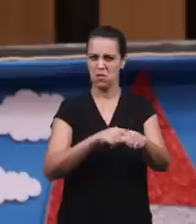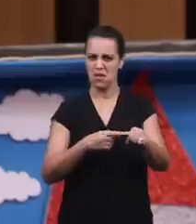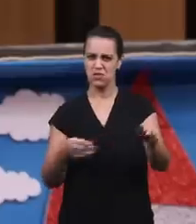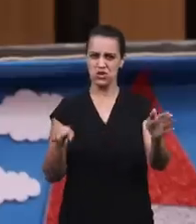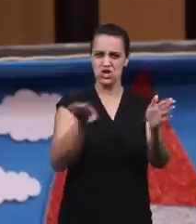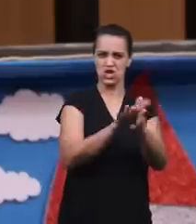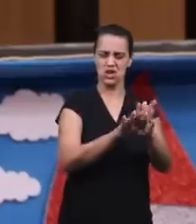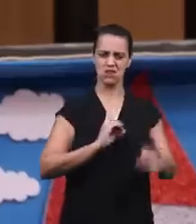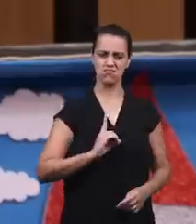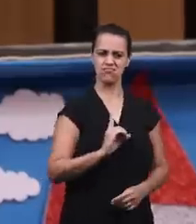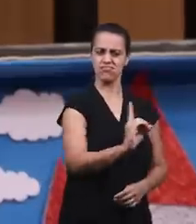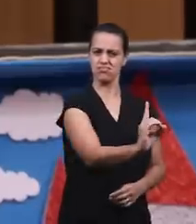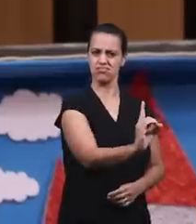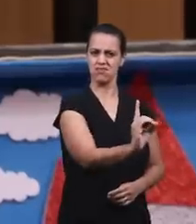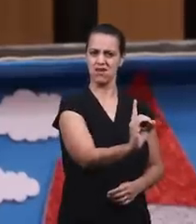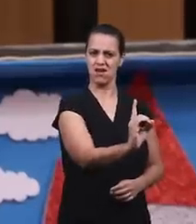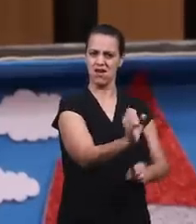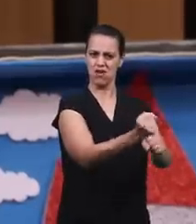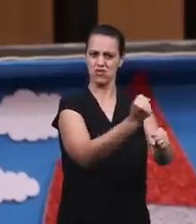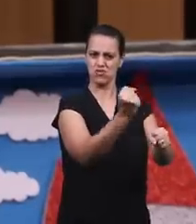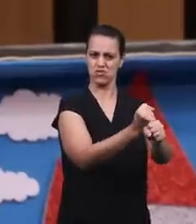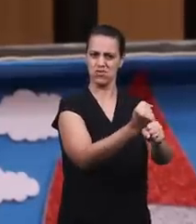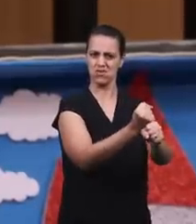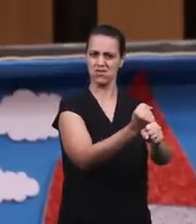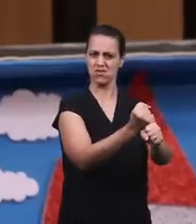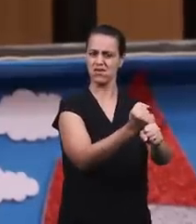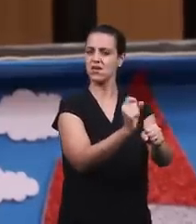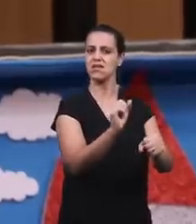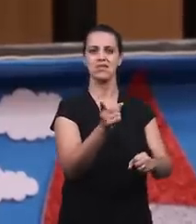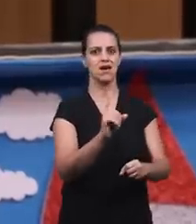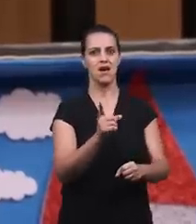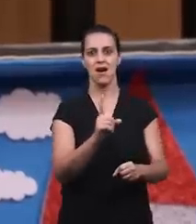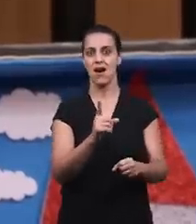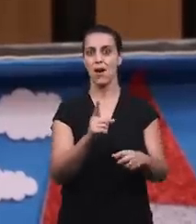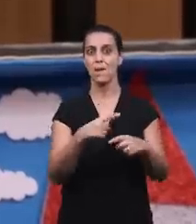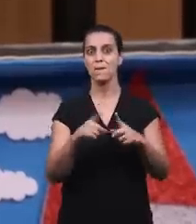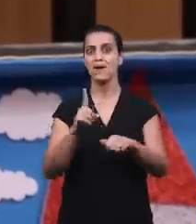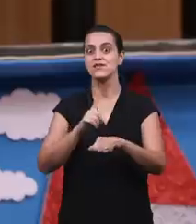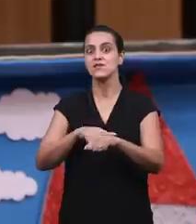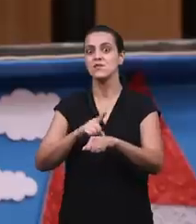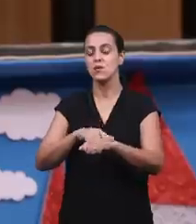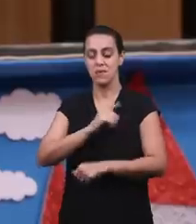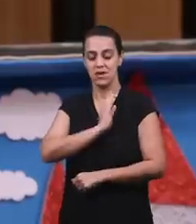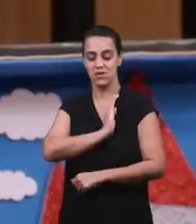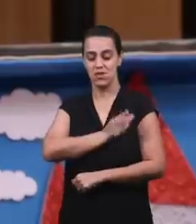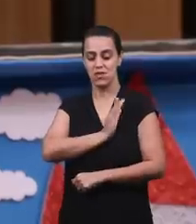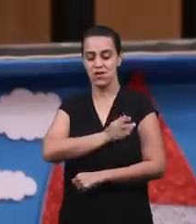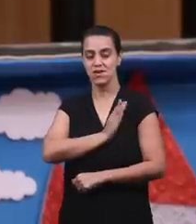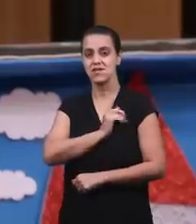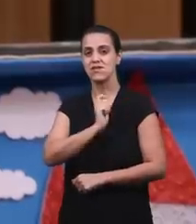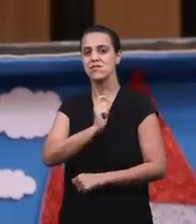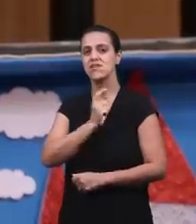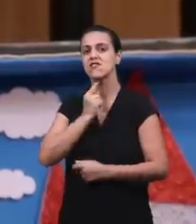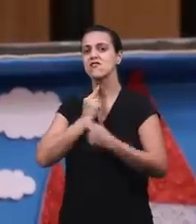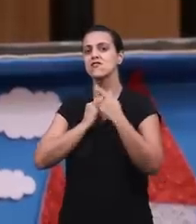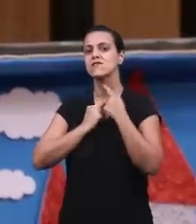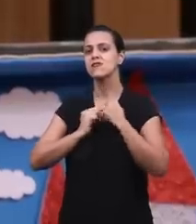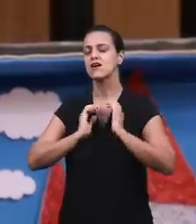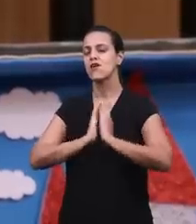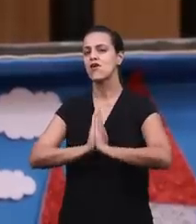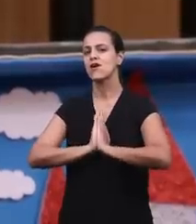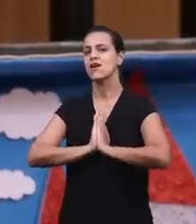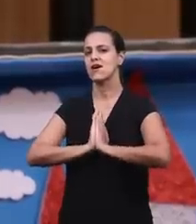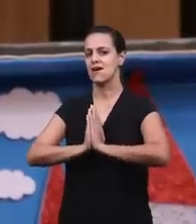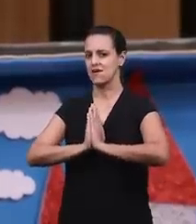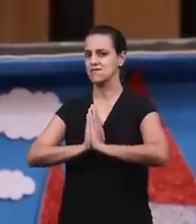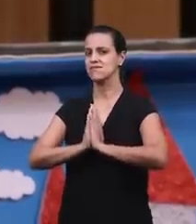construir os muros e as portas de Jerusalém Mas sim quando ele colocou no seu coração o propósito de